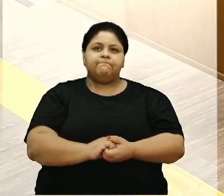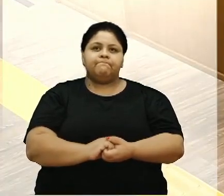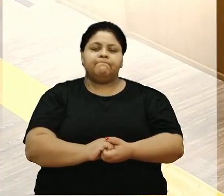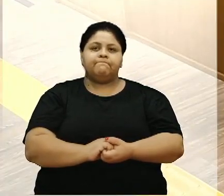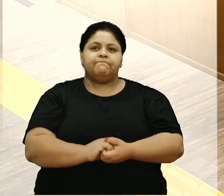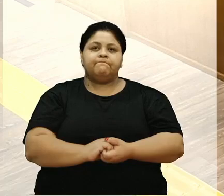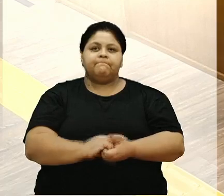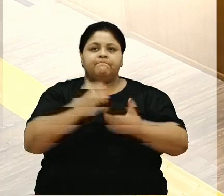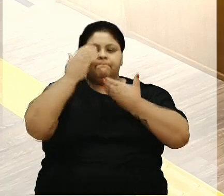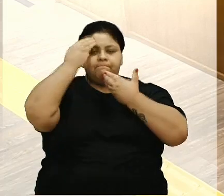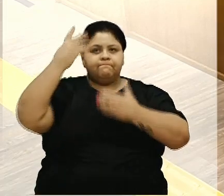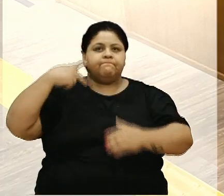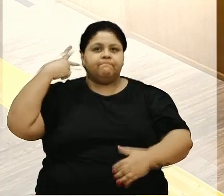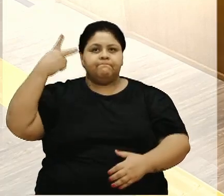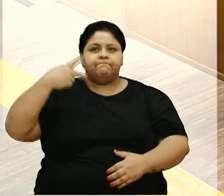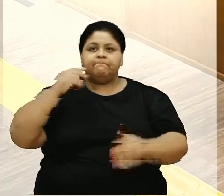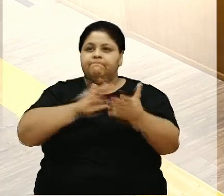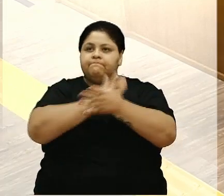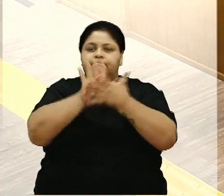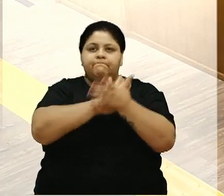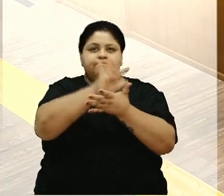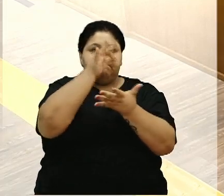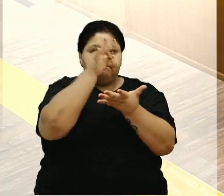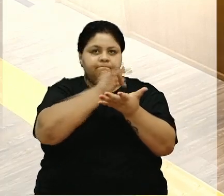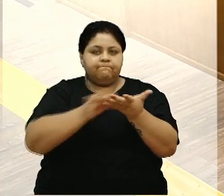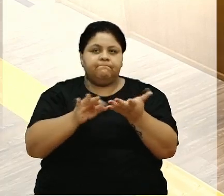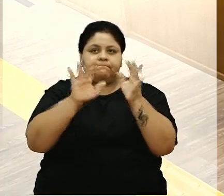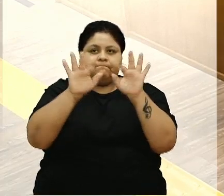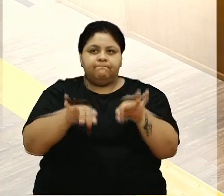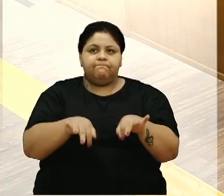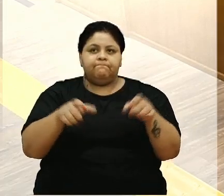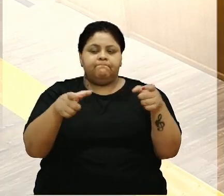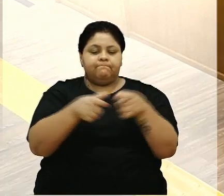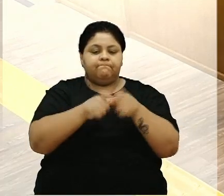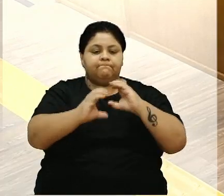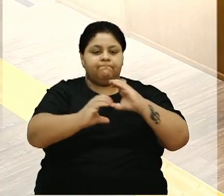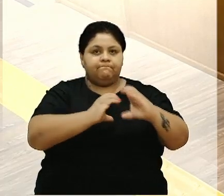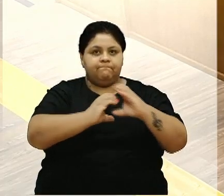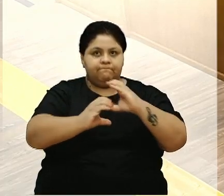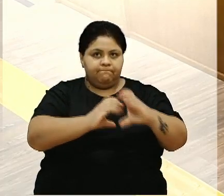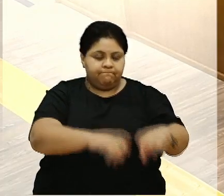Obrigada, vereador Bressan. Sem mais inscritos, encerramos o espaço das pequenas comunicações. Sobrando... E Obrigado.